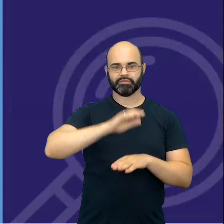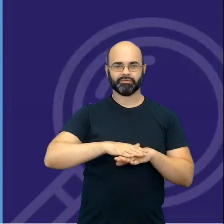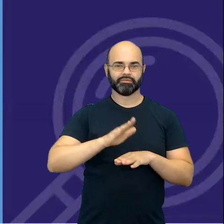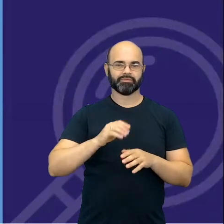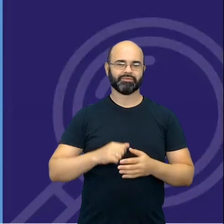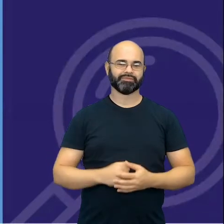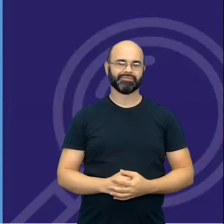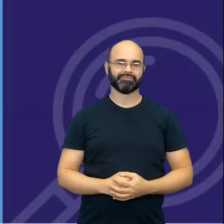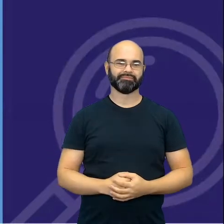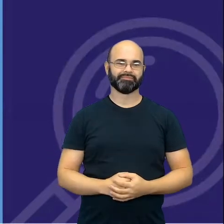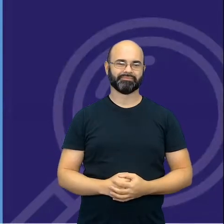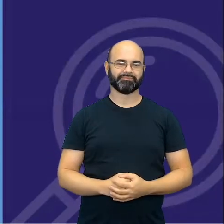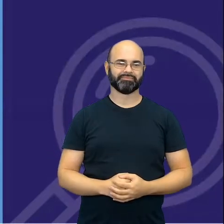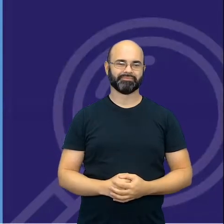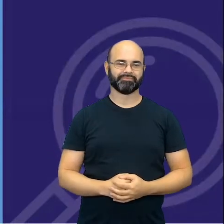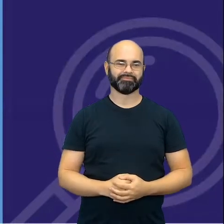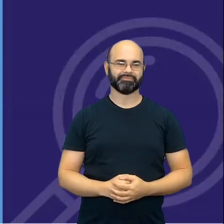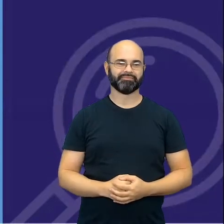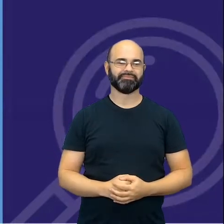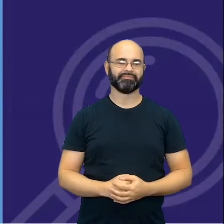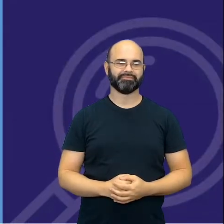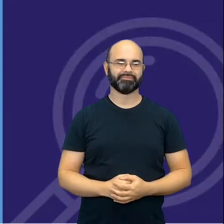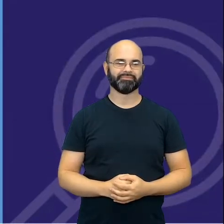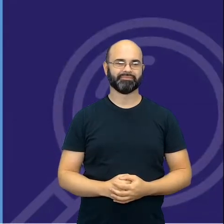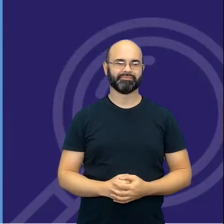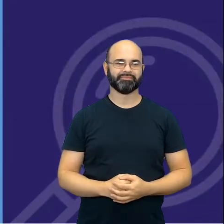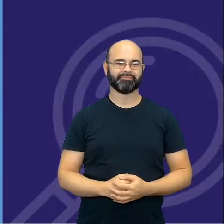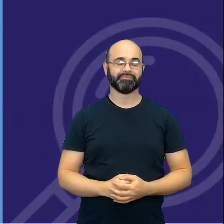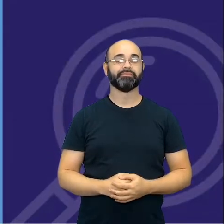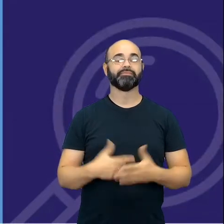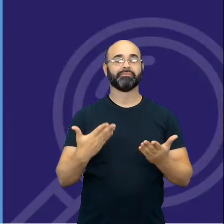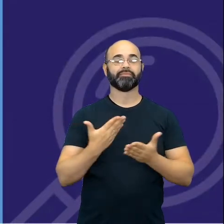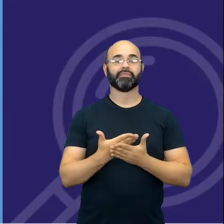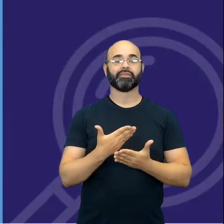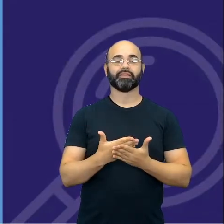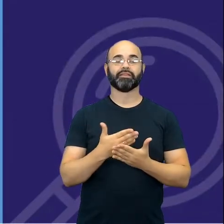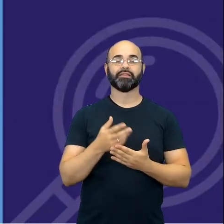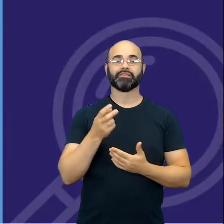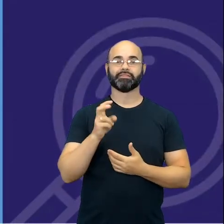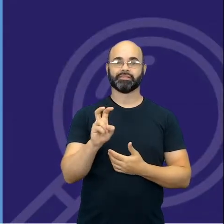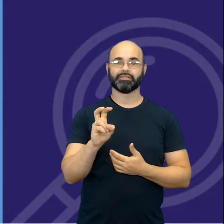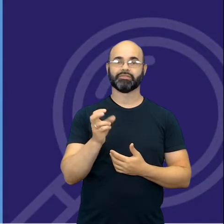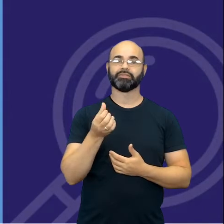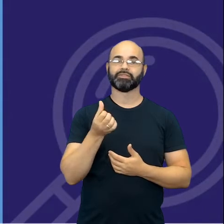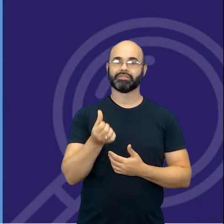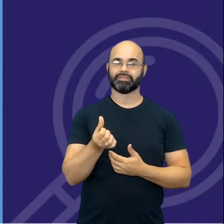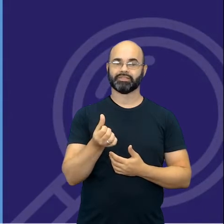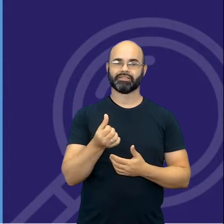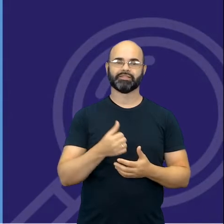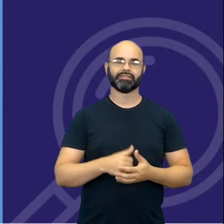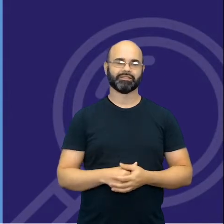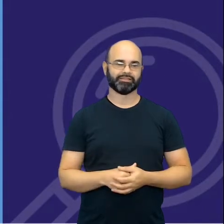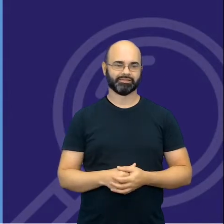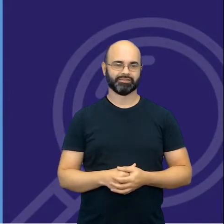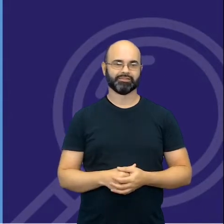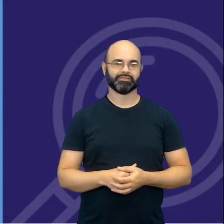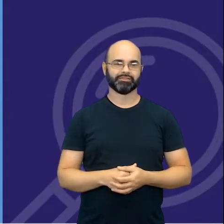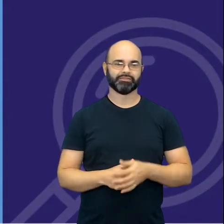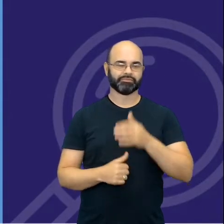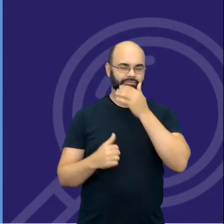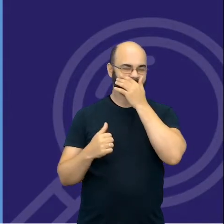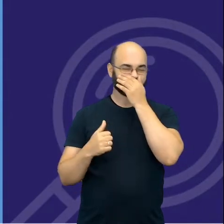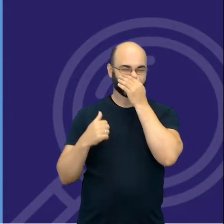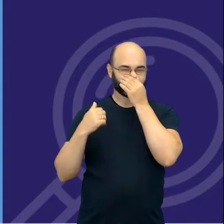Bom, o que eu trago, então, como sugestão? Na aula 5 e 6, tem o experimento,